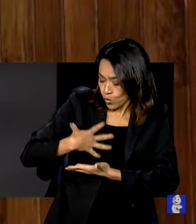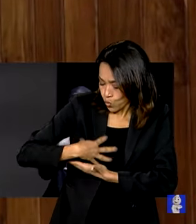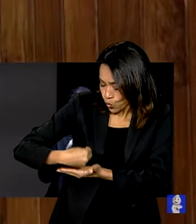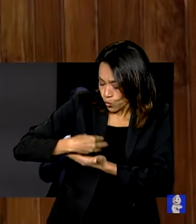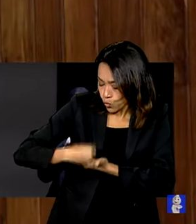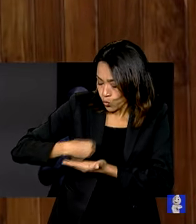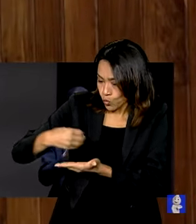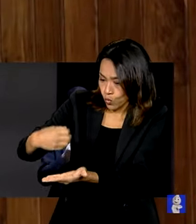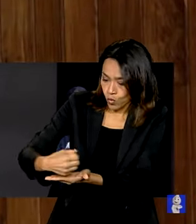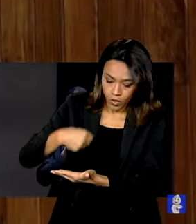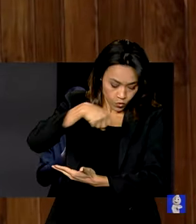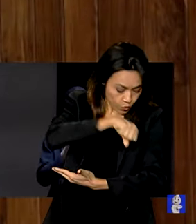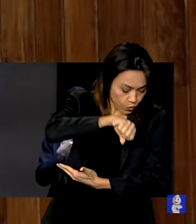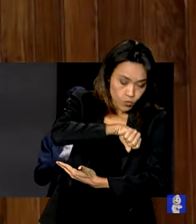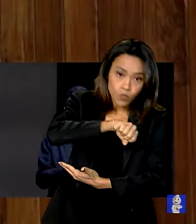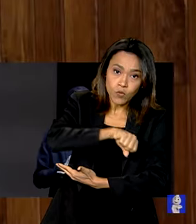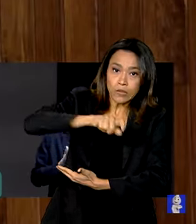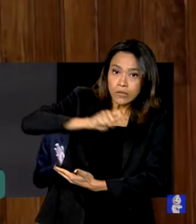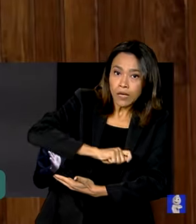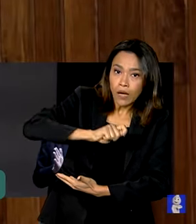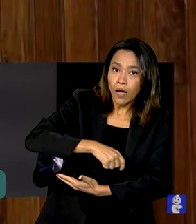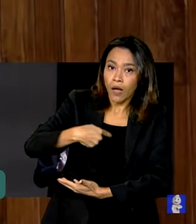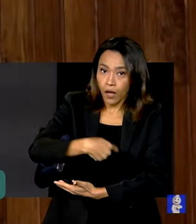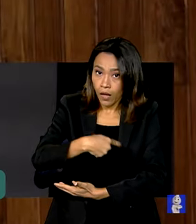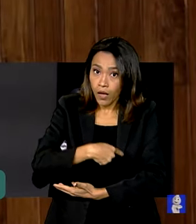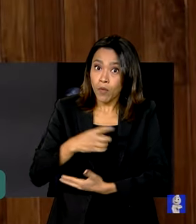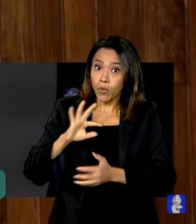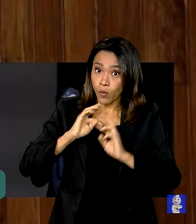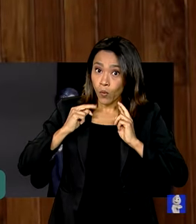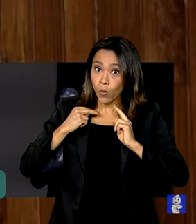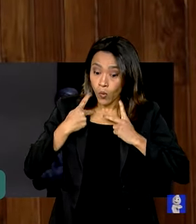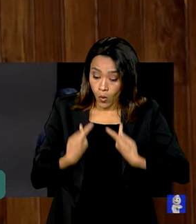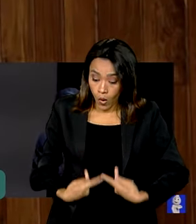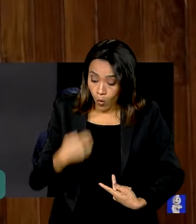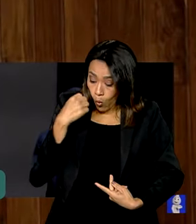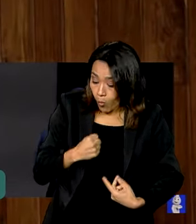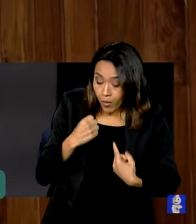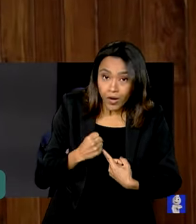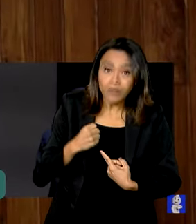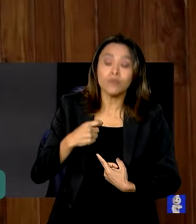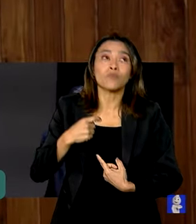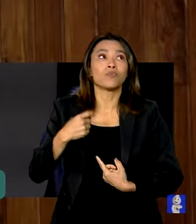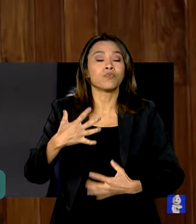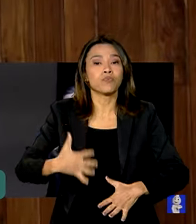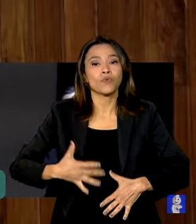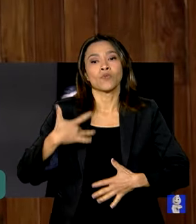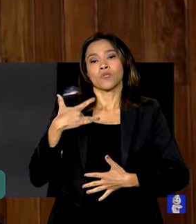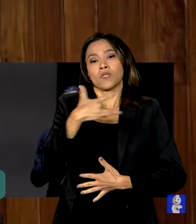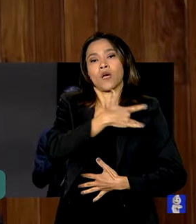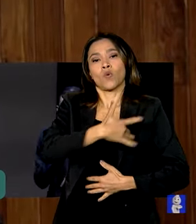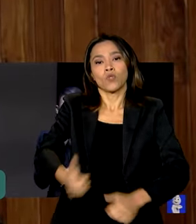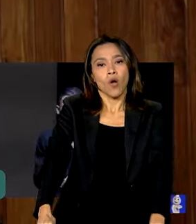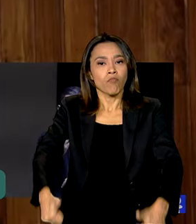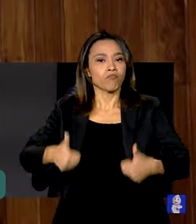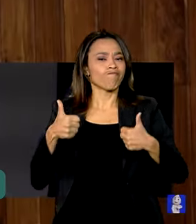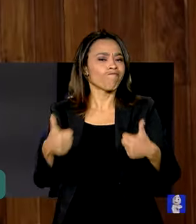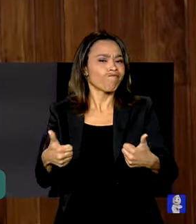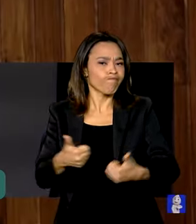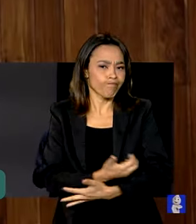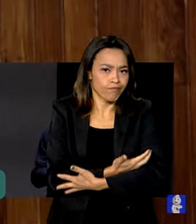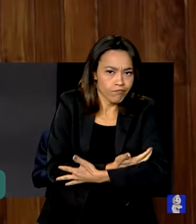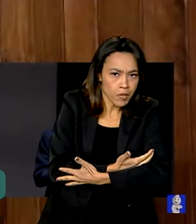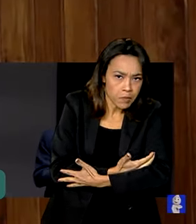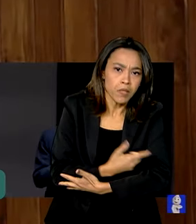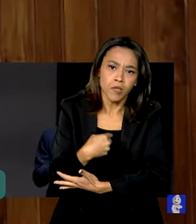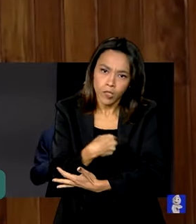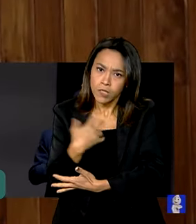materno. Os recém-nascidos alimentados com leite humano, eles têm mais chances de recuperação da sua saúde e também de viver